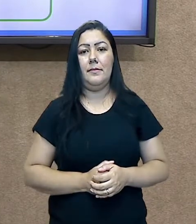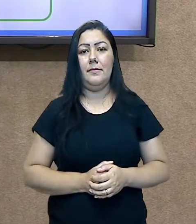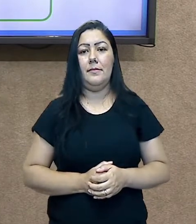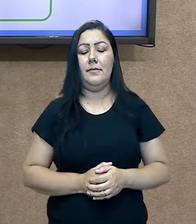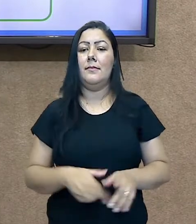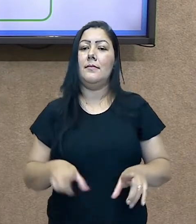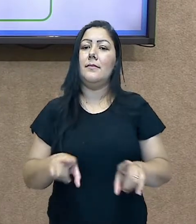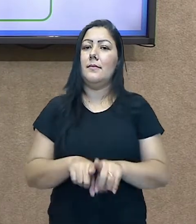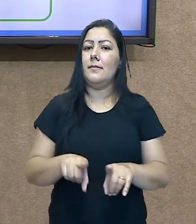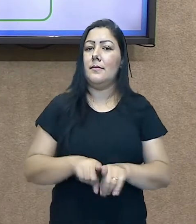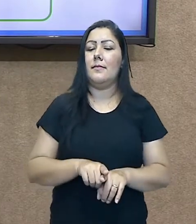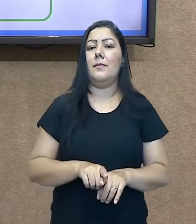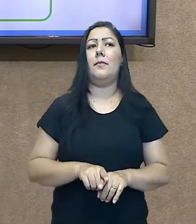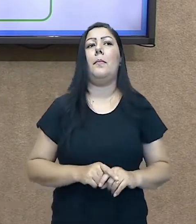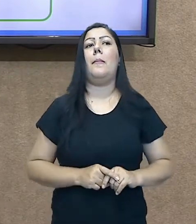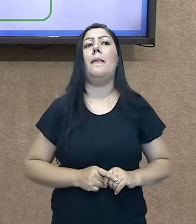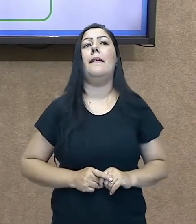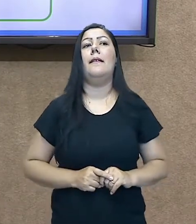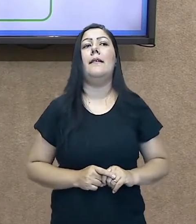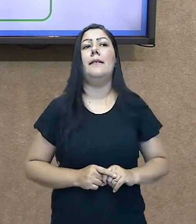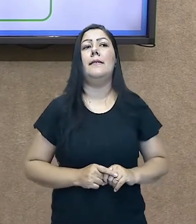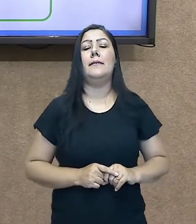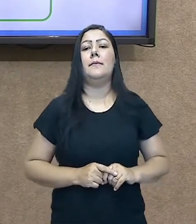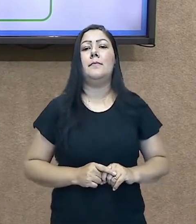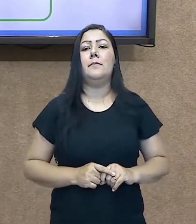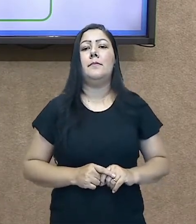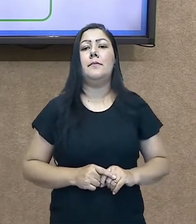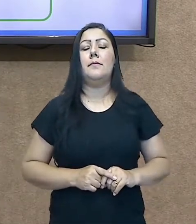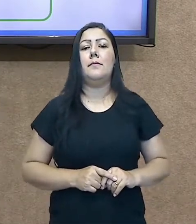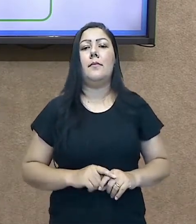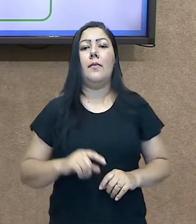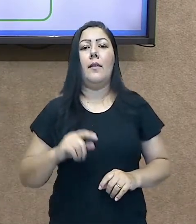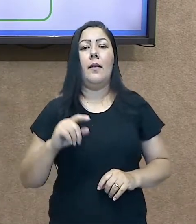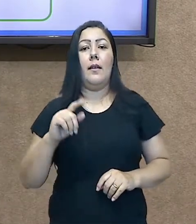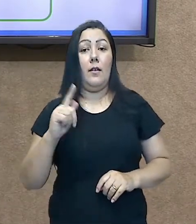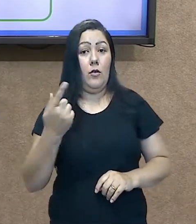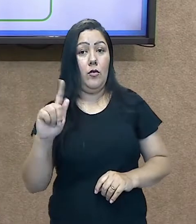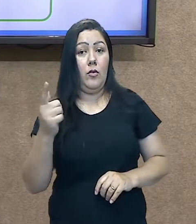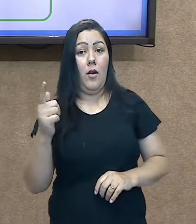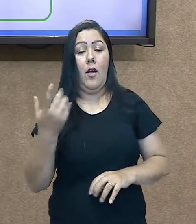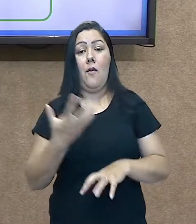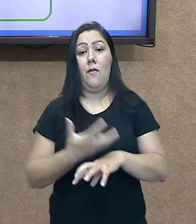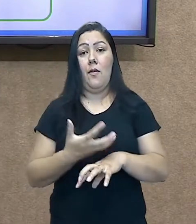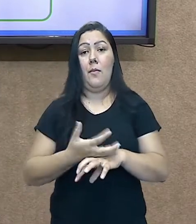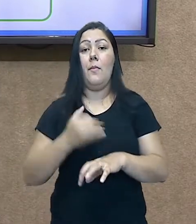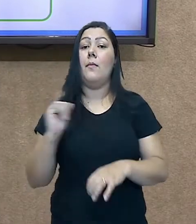a importância, ela vai nos mostrar o nosso lugar.